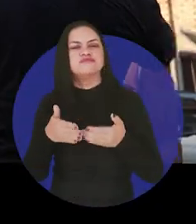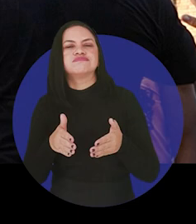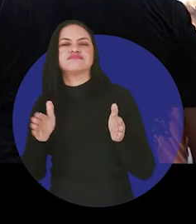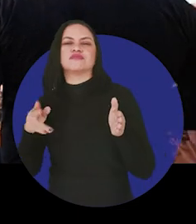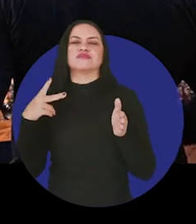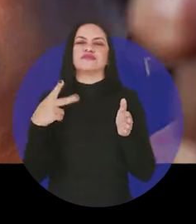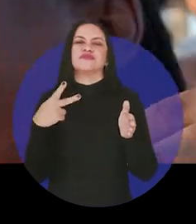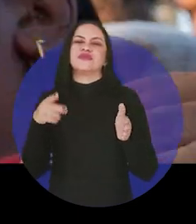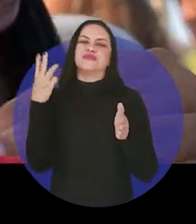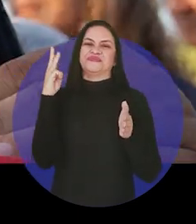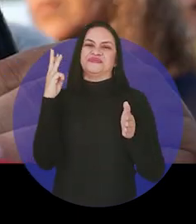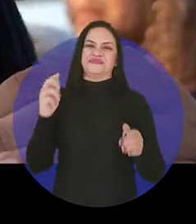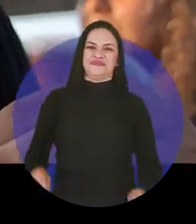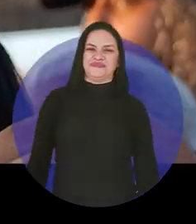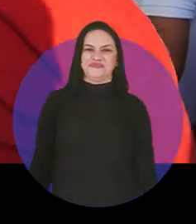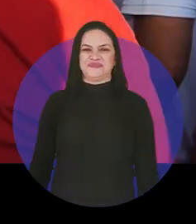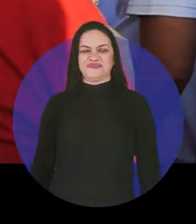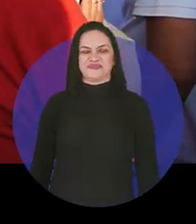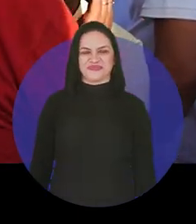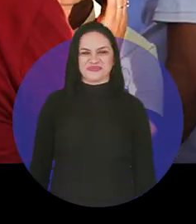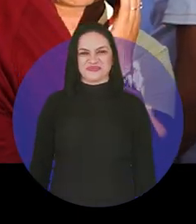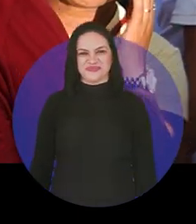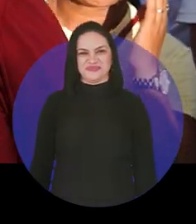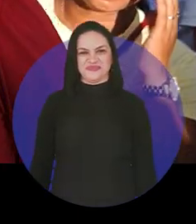estarão abertos para o maranhense.